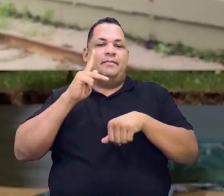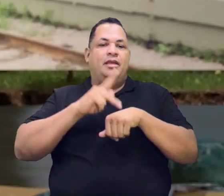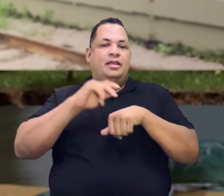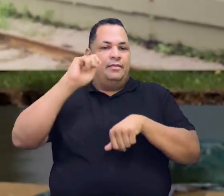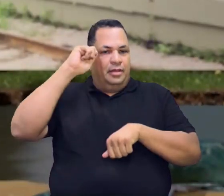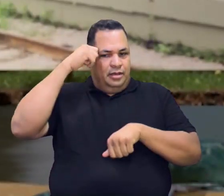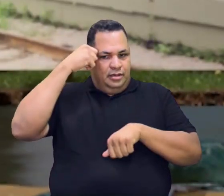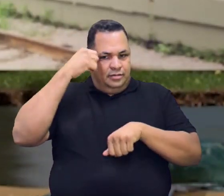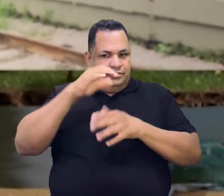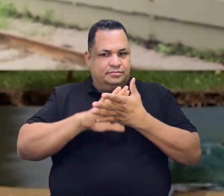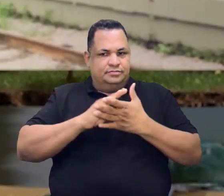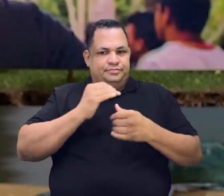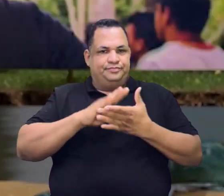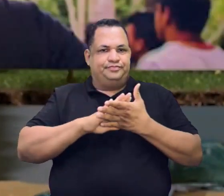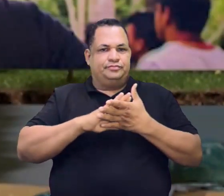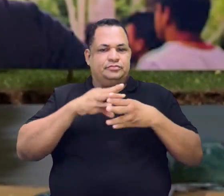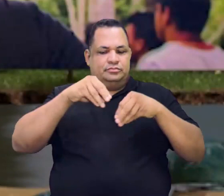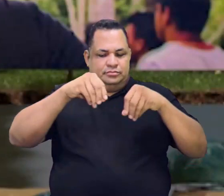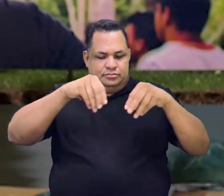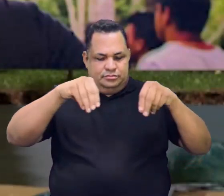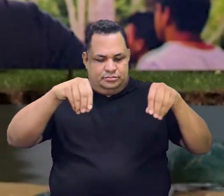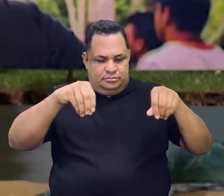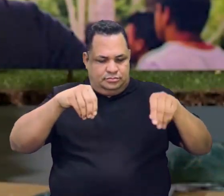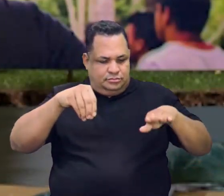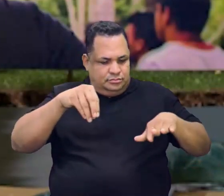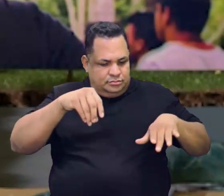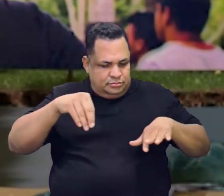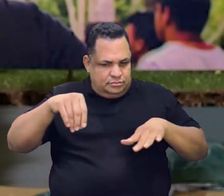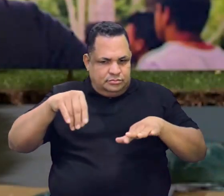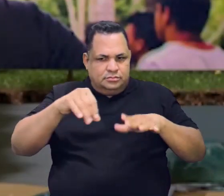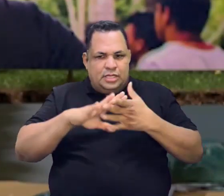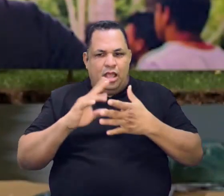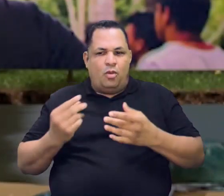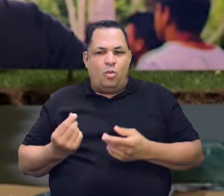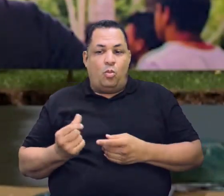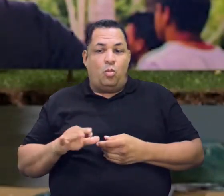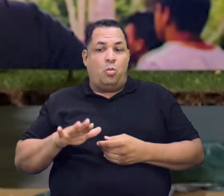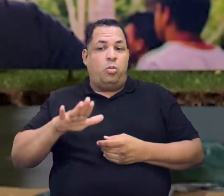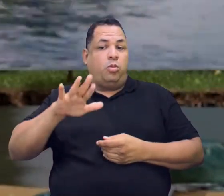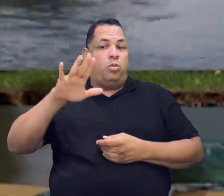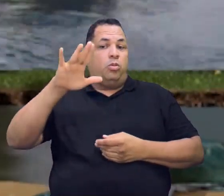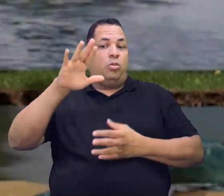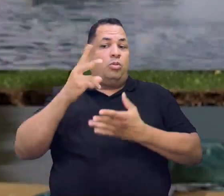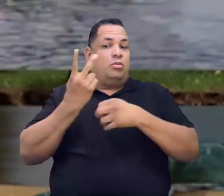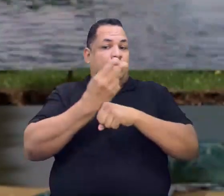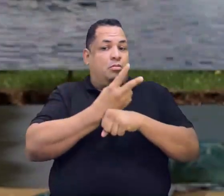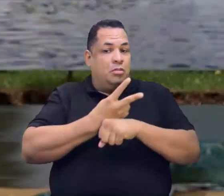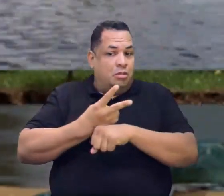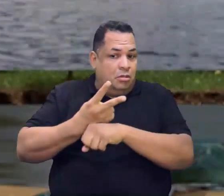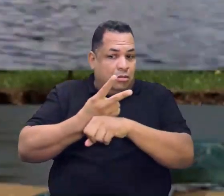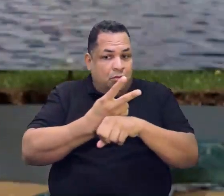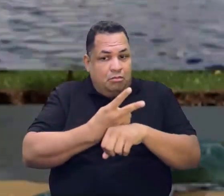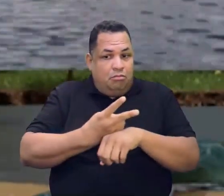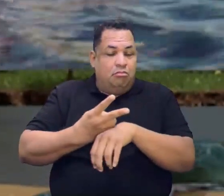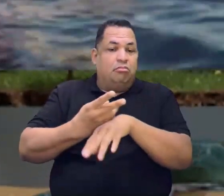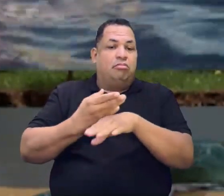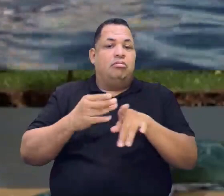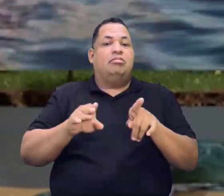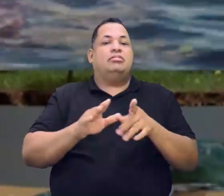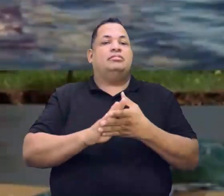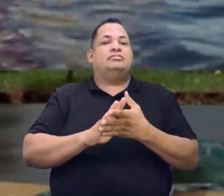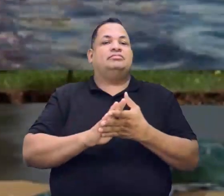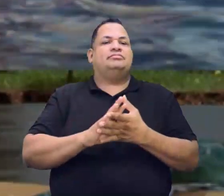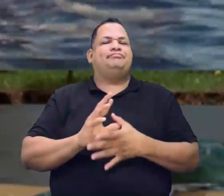Olha só, é um minério muito rico, muito valioso, muito procurado, assim,